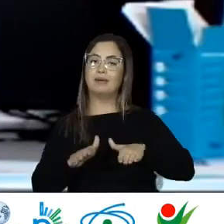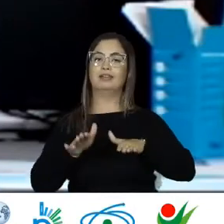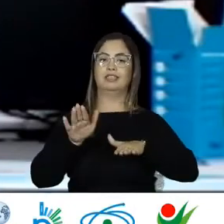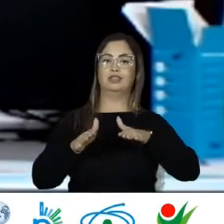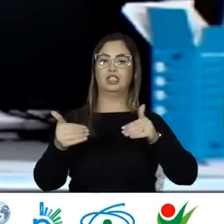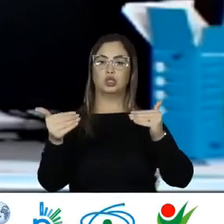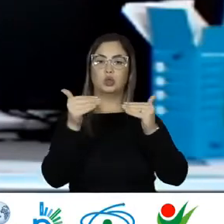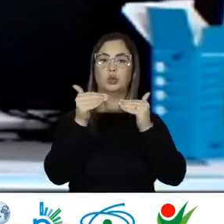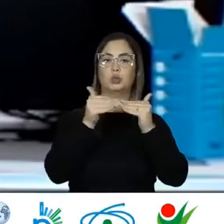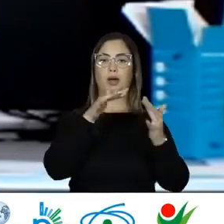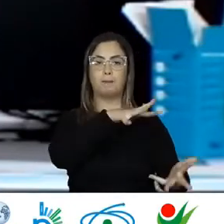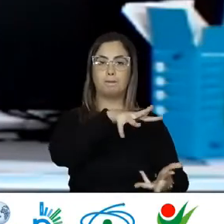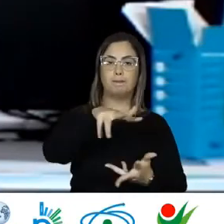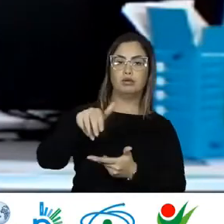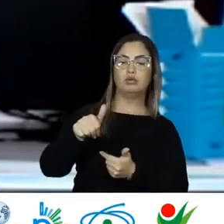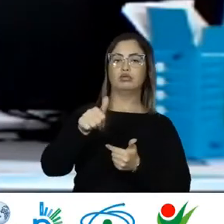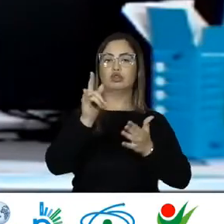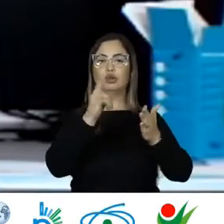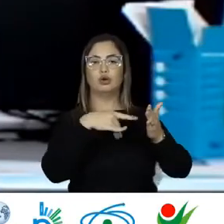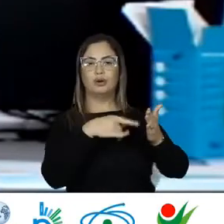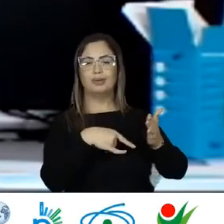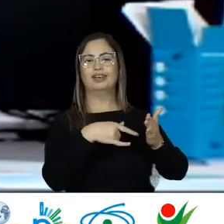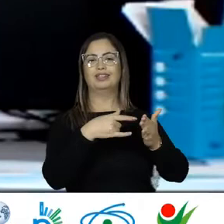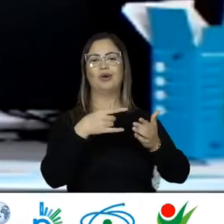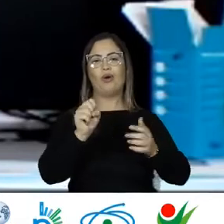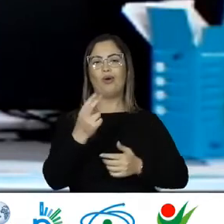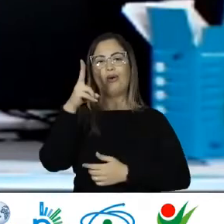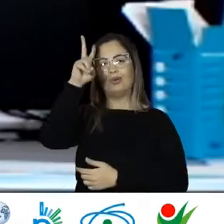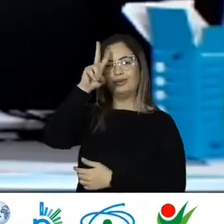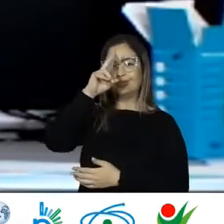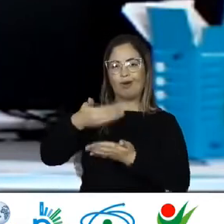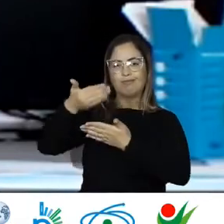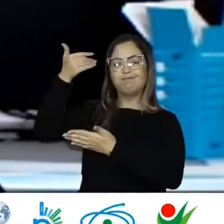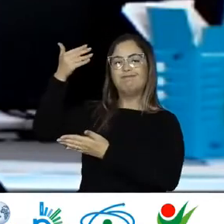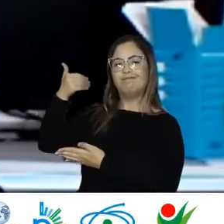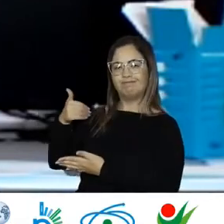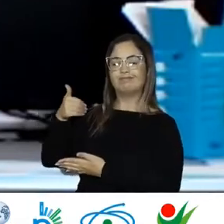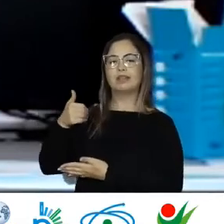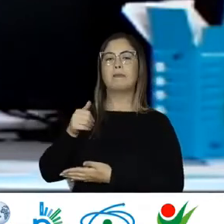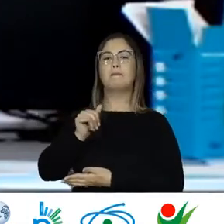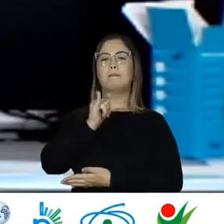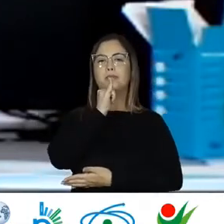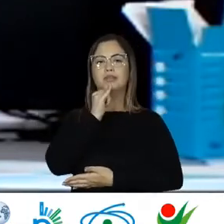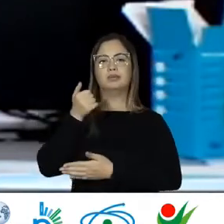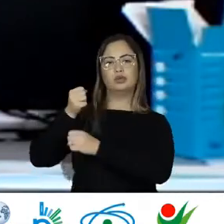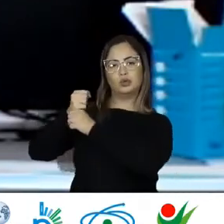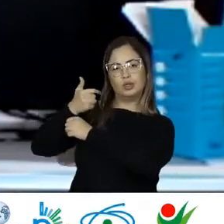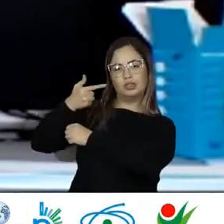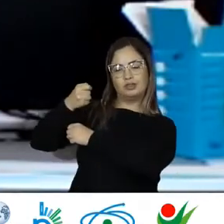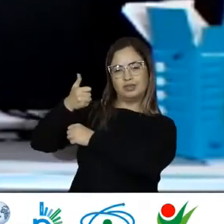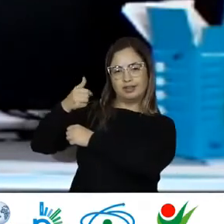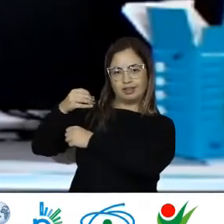momentos históricos Por exemplo Os haitianos Quando entraram No Brasil Naquela leva Após 2010 O Brasil